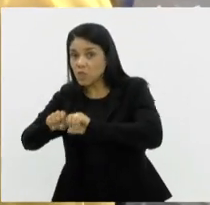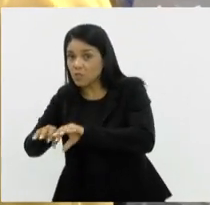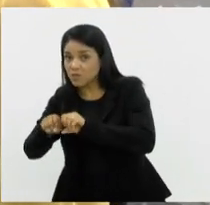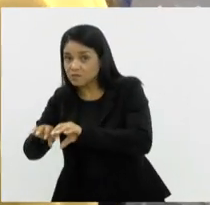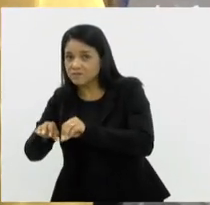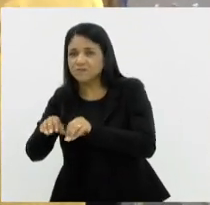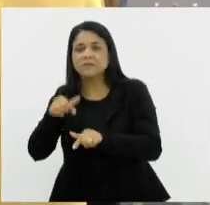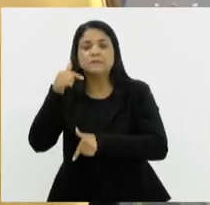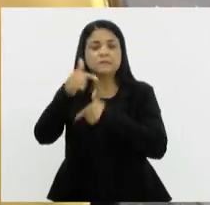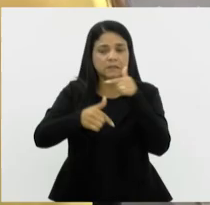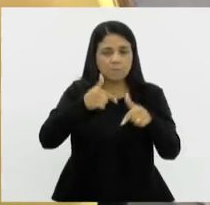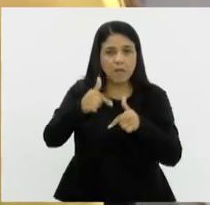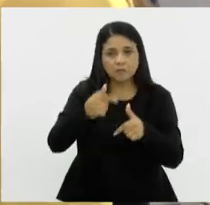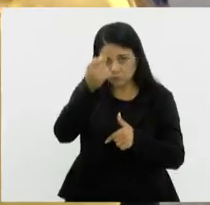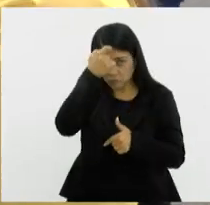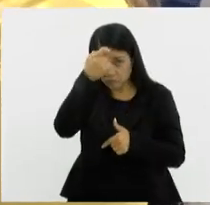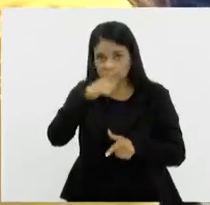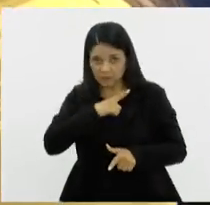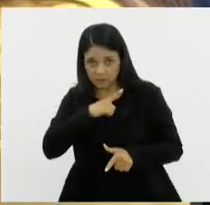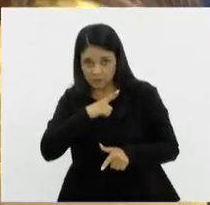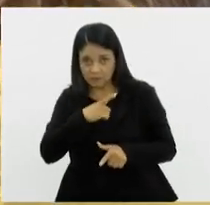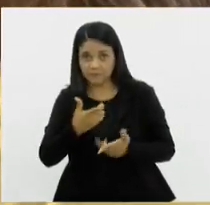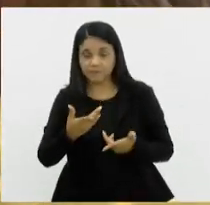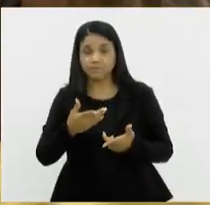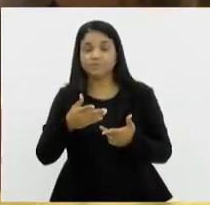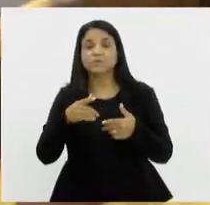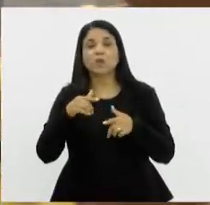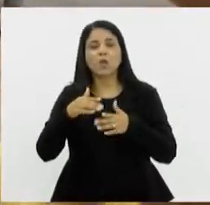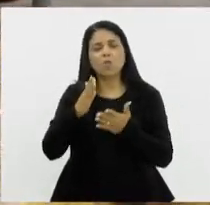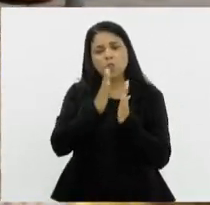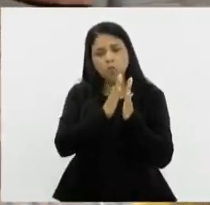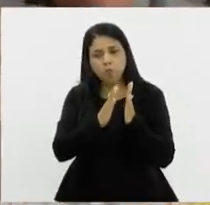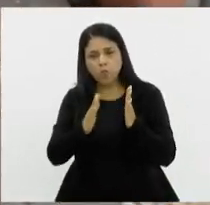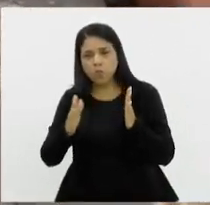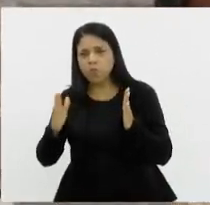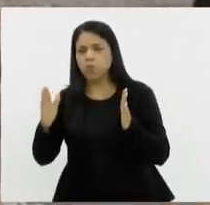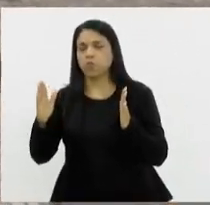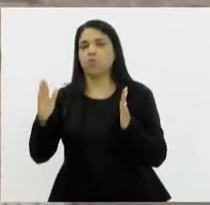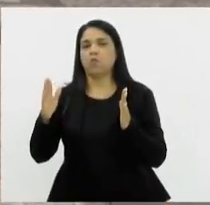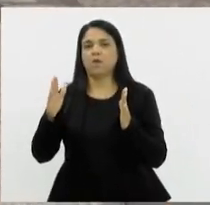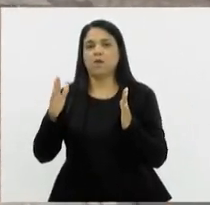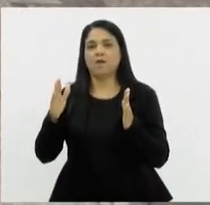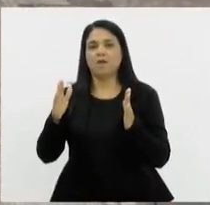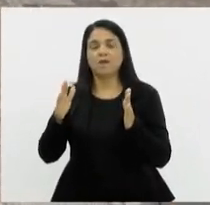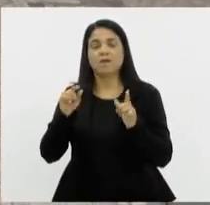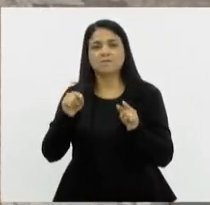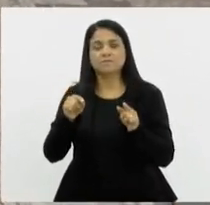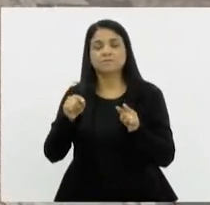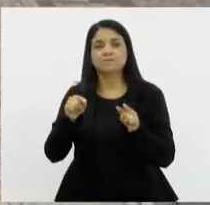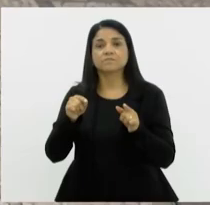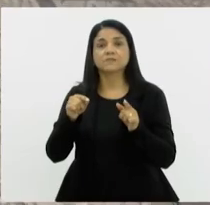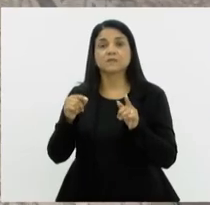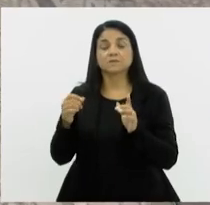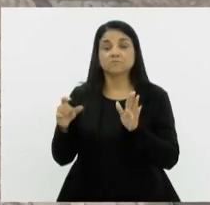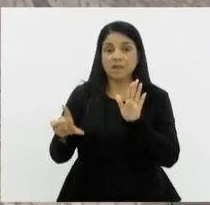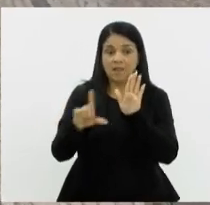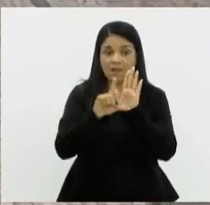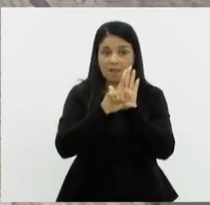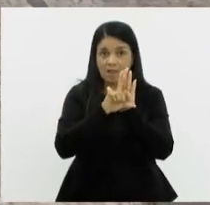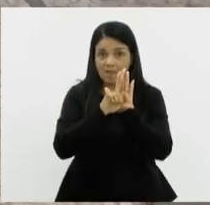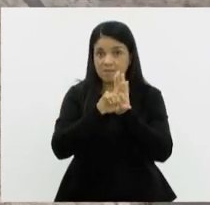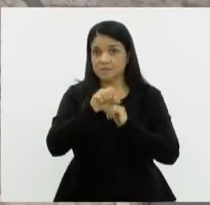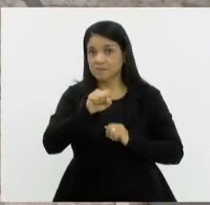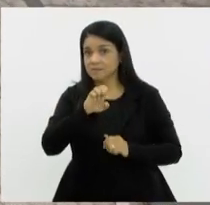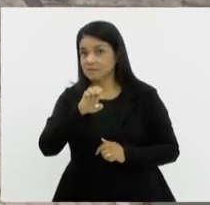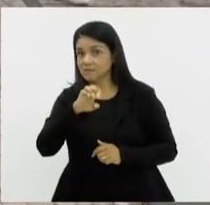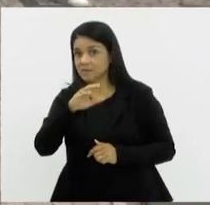vocês têm esse trabalho de conscientização? A gente, ao longo do tempo, a gente... O eslogan da Lei Seca dos 15 anos é que a